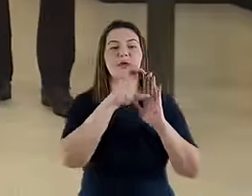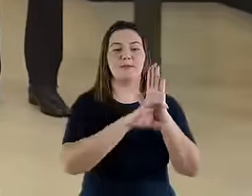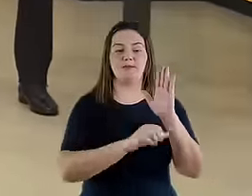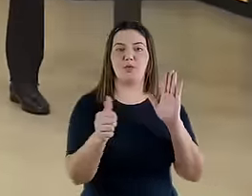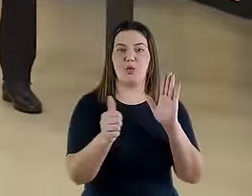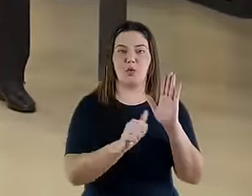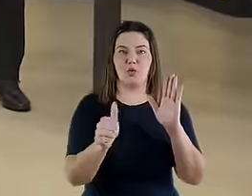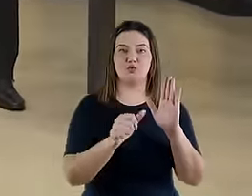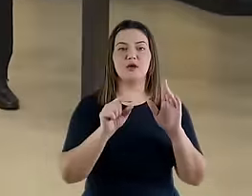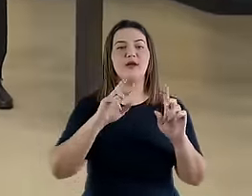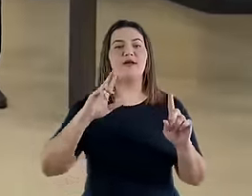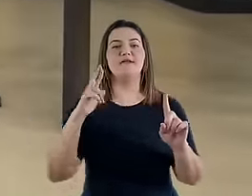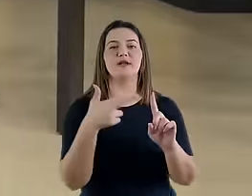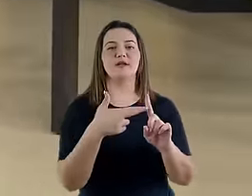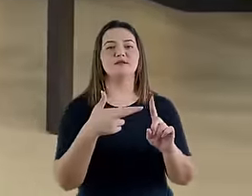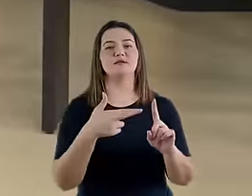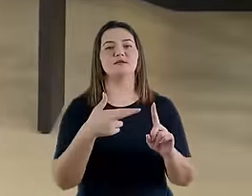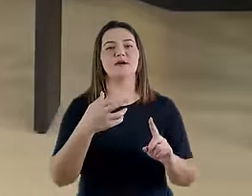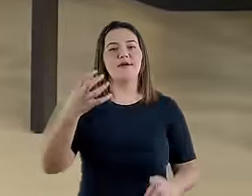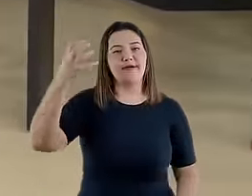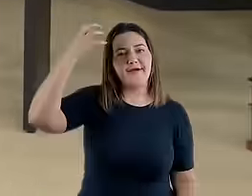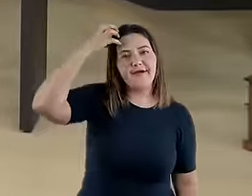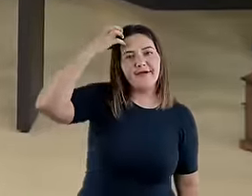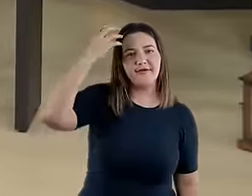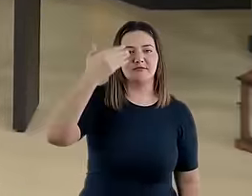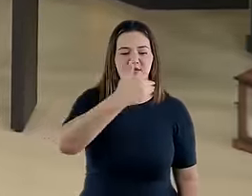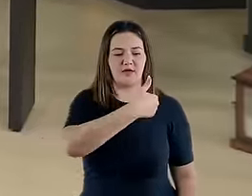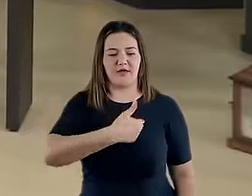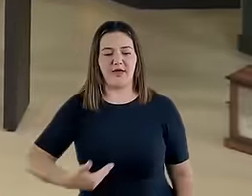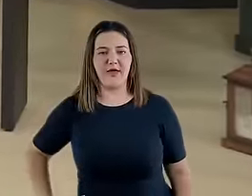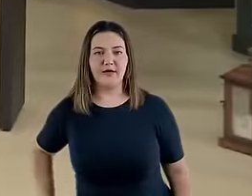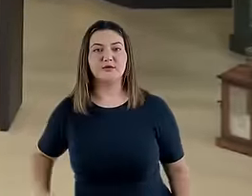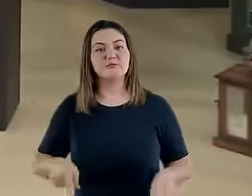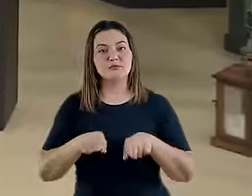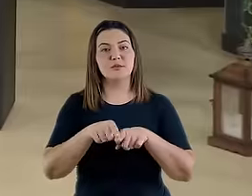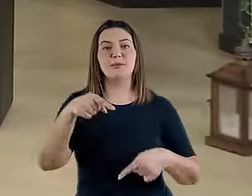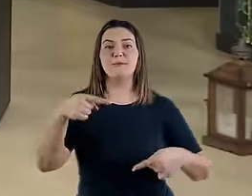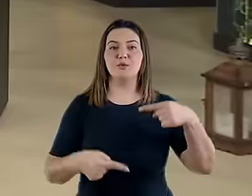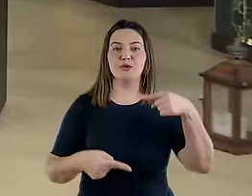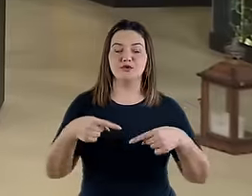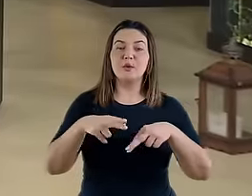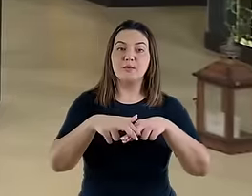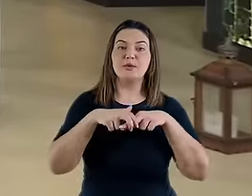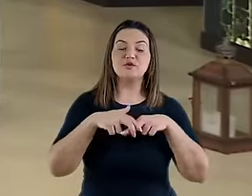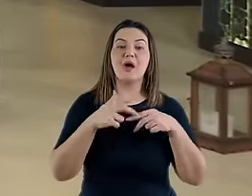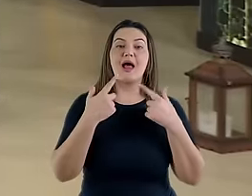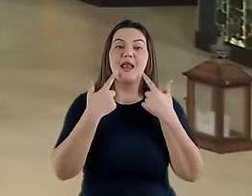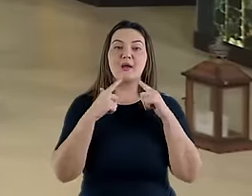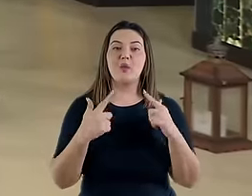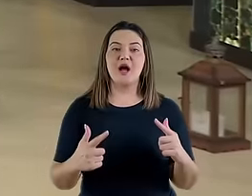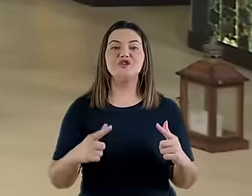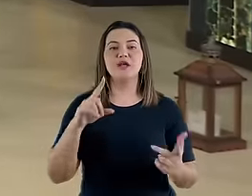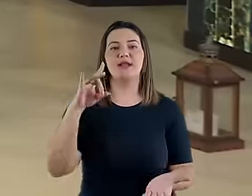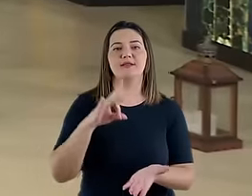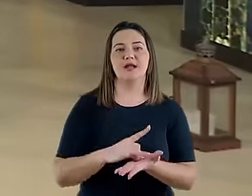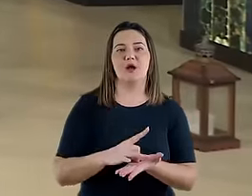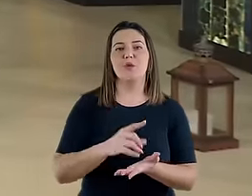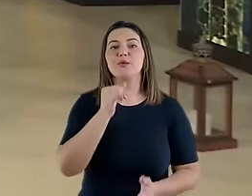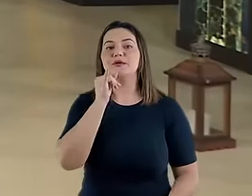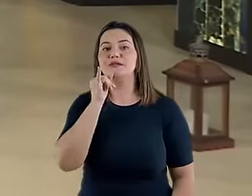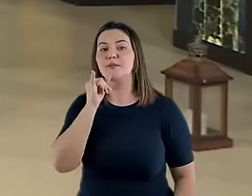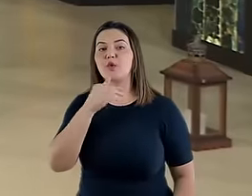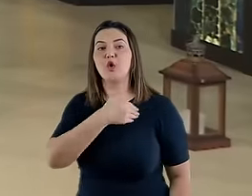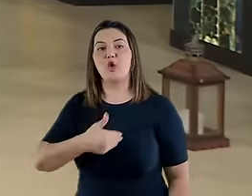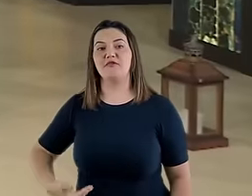com uma referência a reis, reinos e políticos. E ele usa uma linguagem literal. Você percebe, a Pérsia aqui é Pérsia.